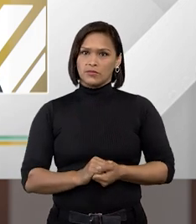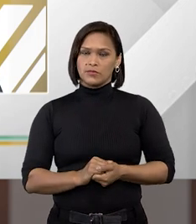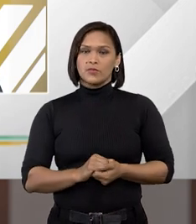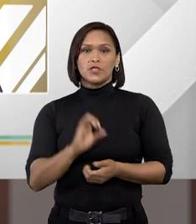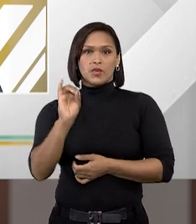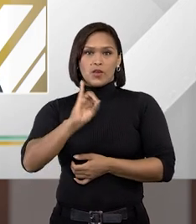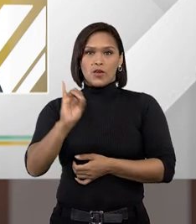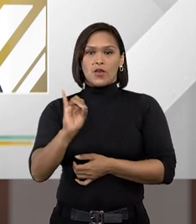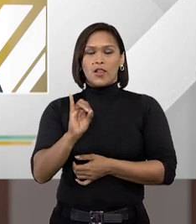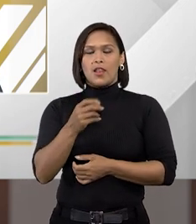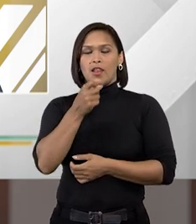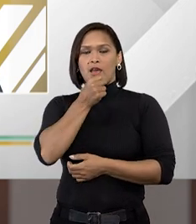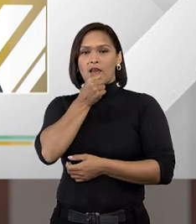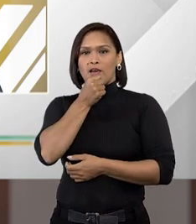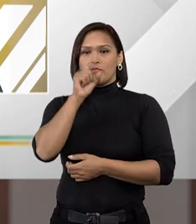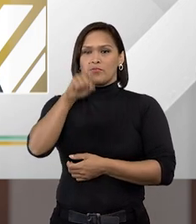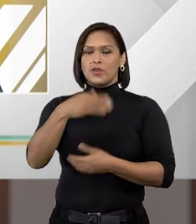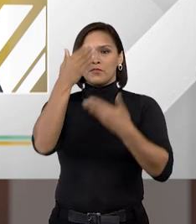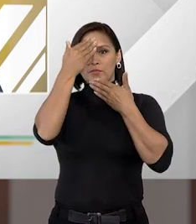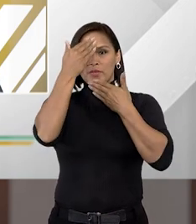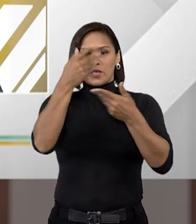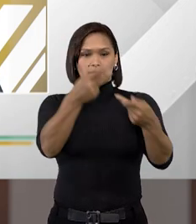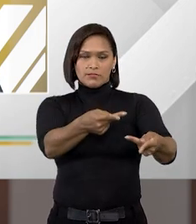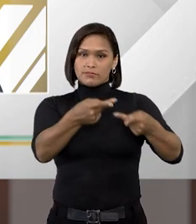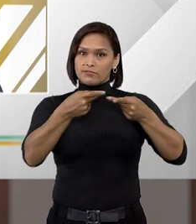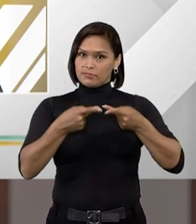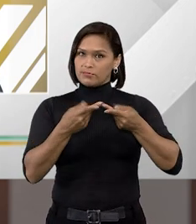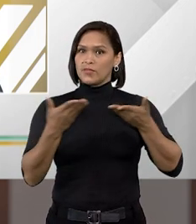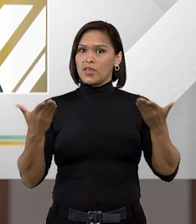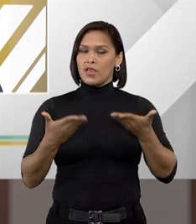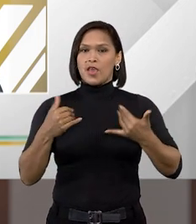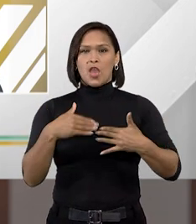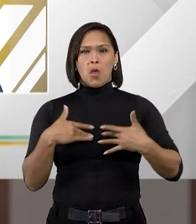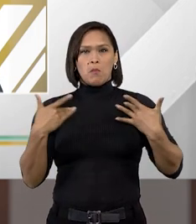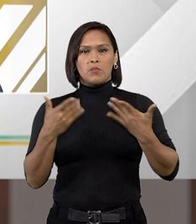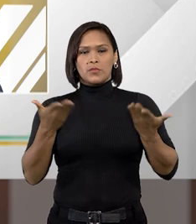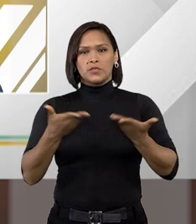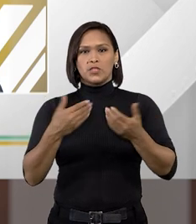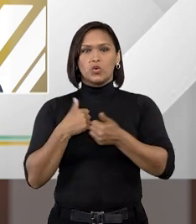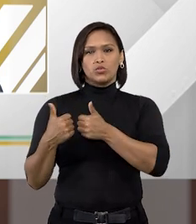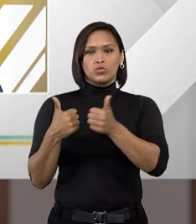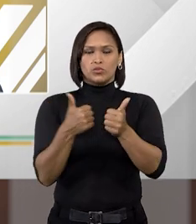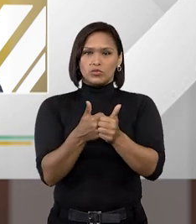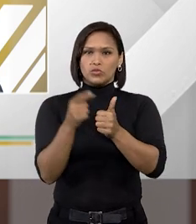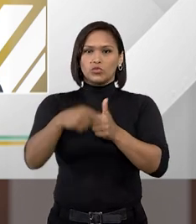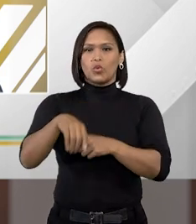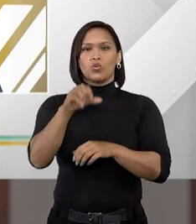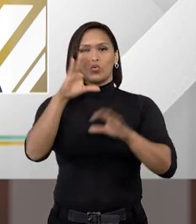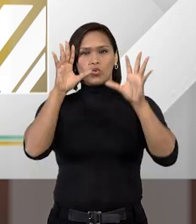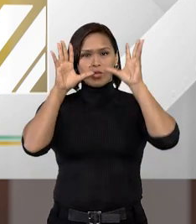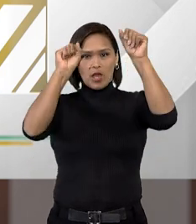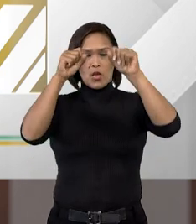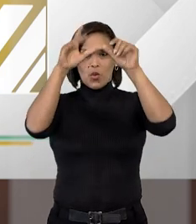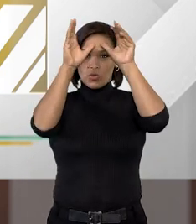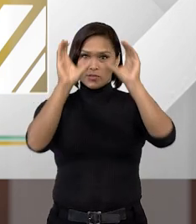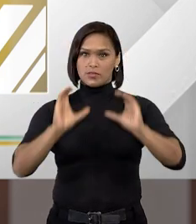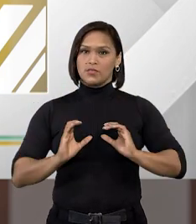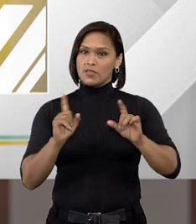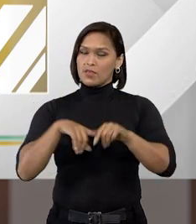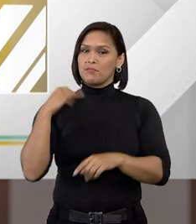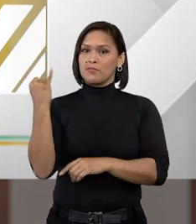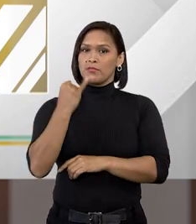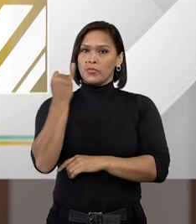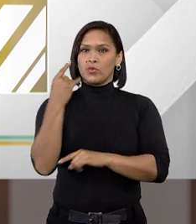Olá, Fátima. Olá, Tiago. Obrigado por me receber aqui. É um prazer estar aqui nesse programa da Corte da Cidadania. É muito